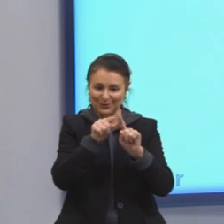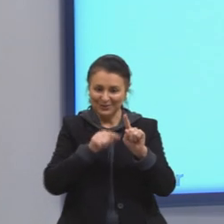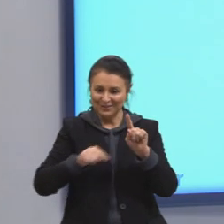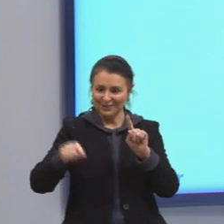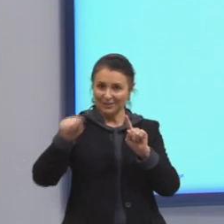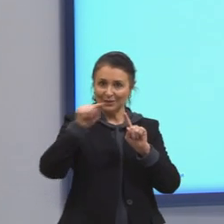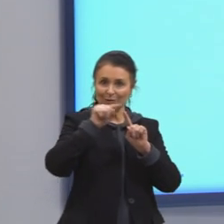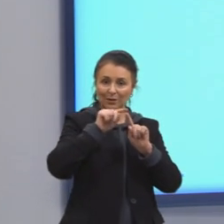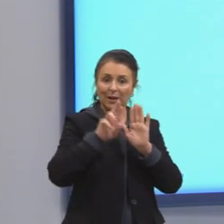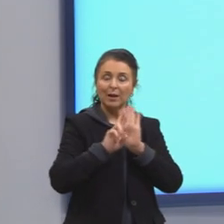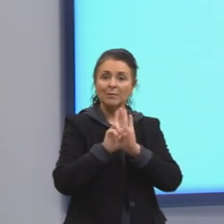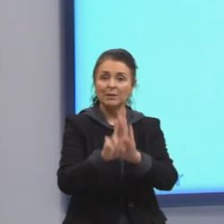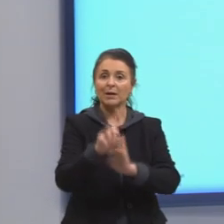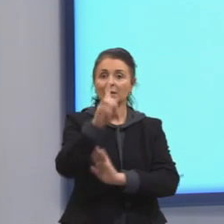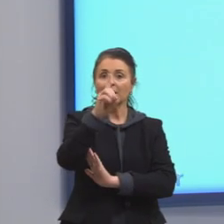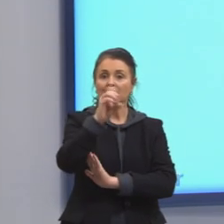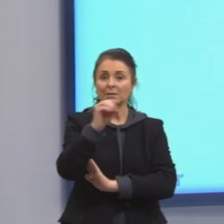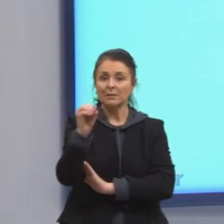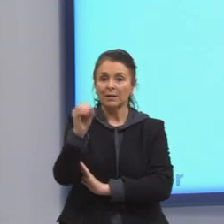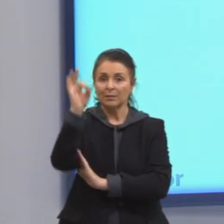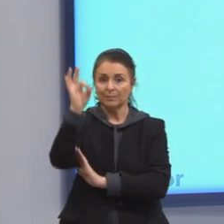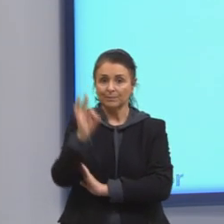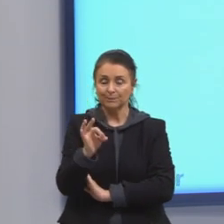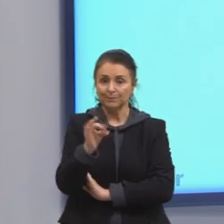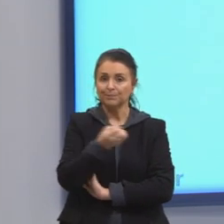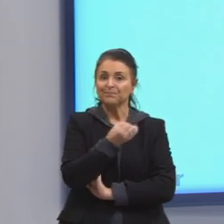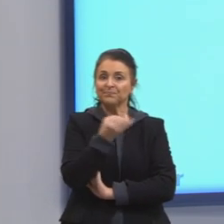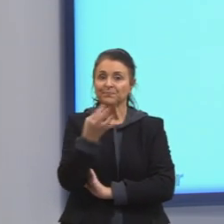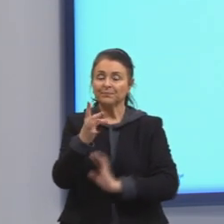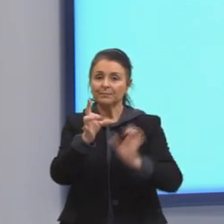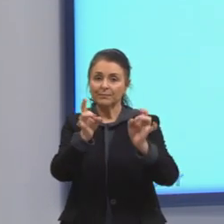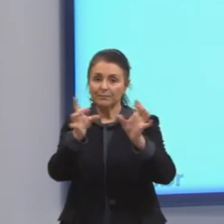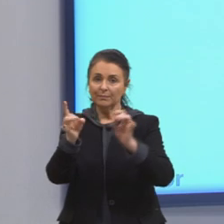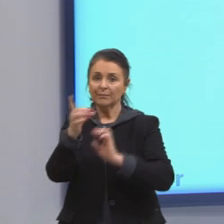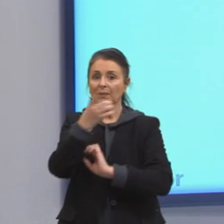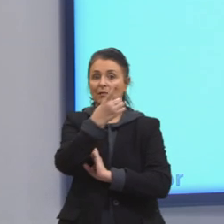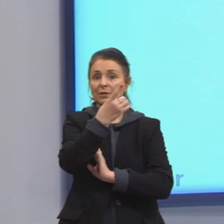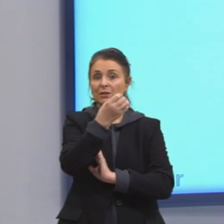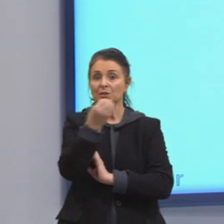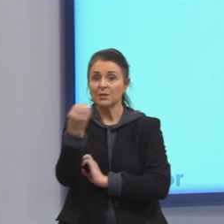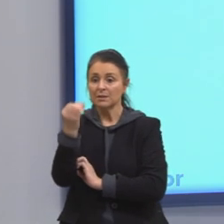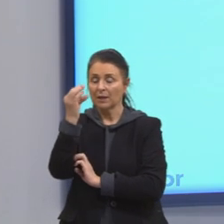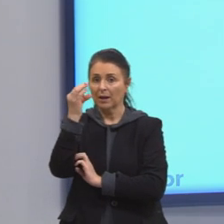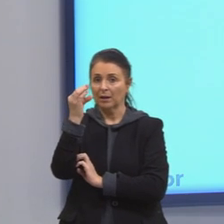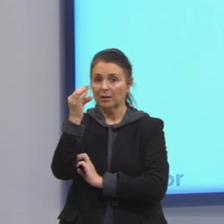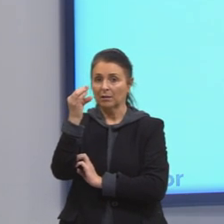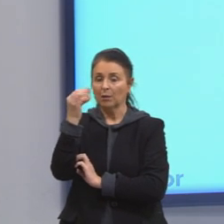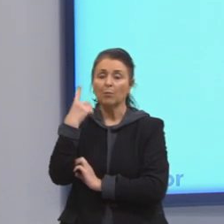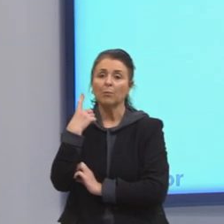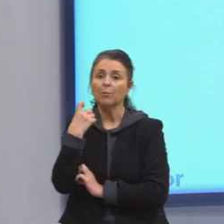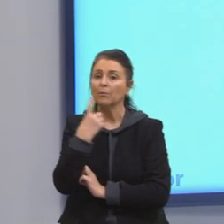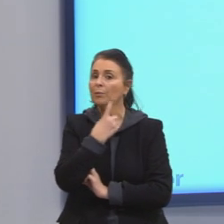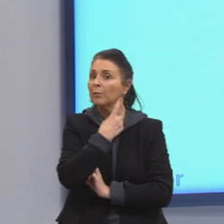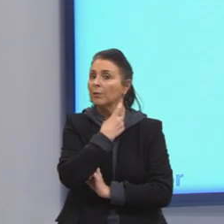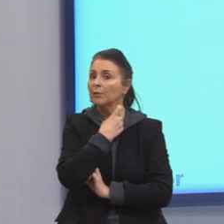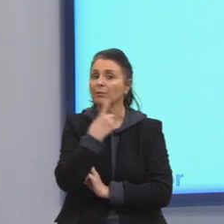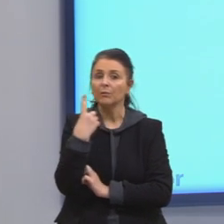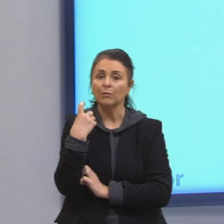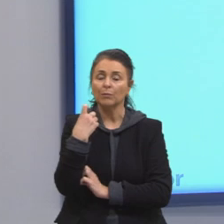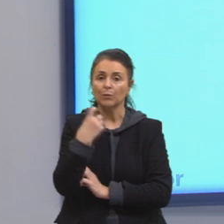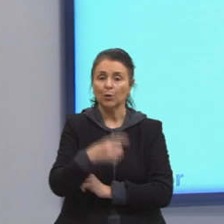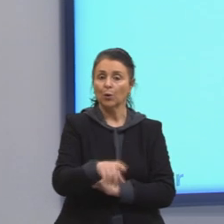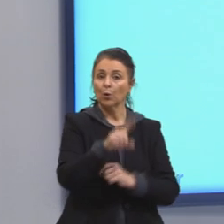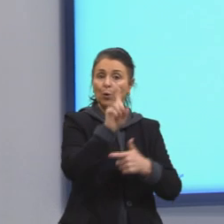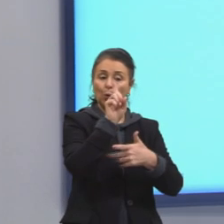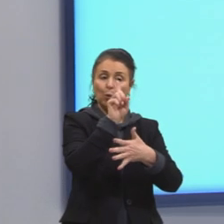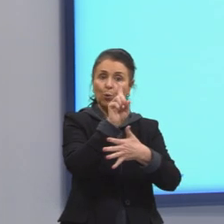um total de 100%. Então, vamos dizer que a quantidade vendida foi de 100 perfumes. Assim, a gente resolve. O perfume 1